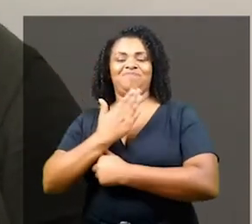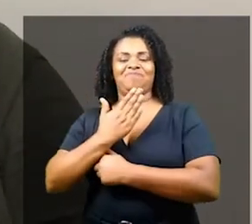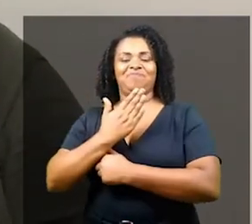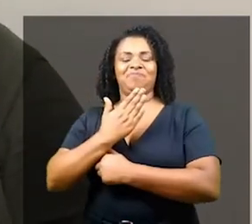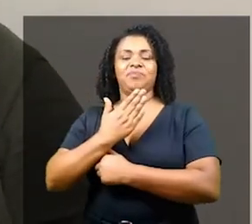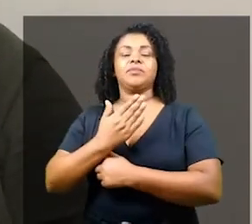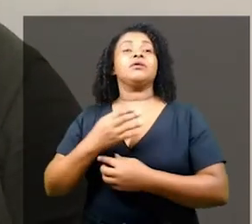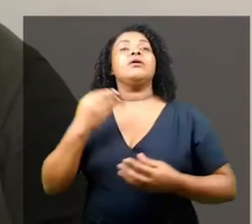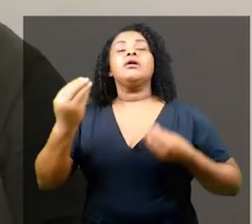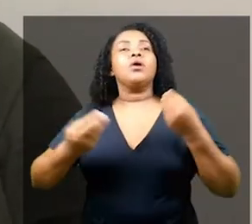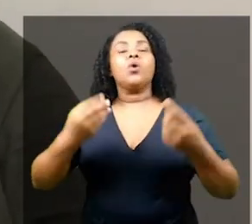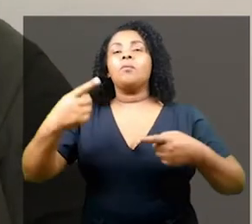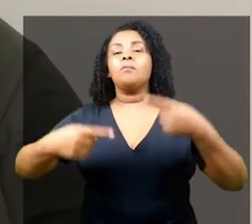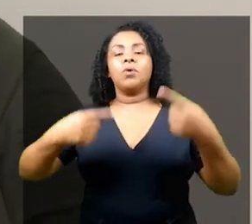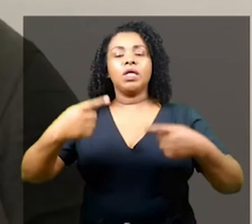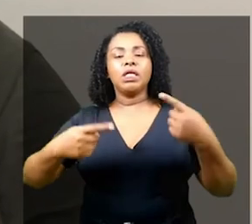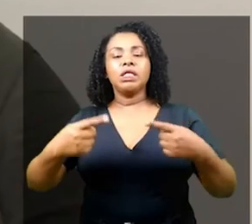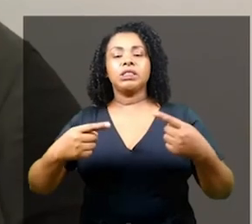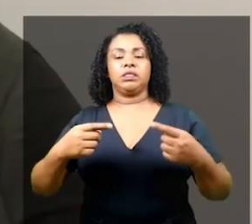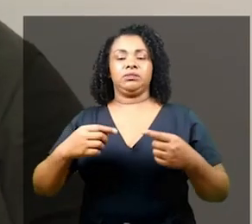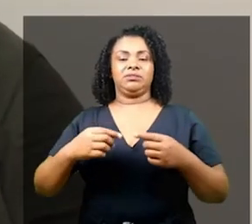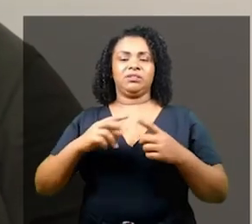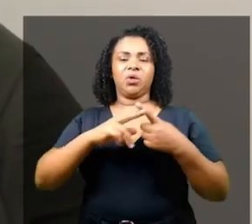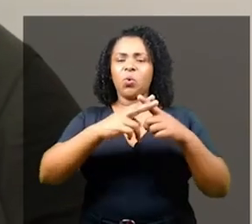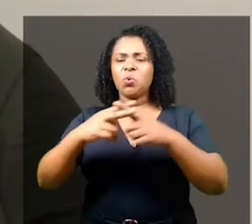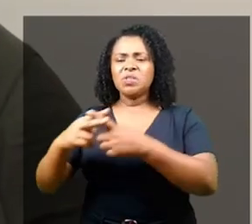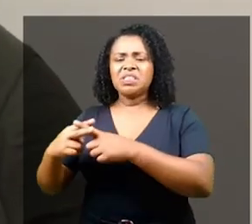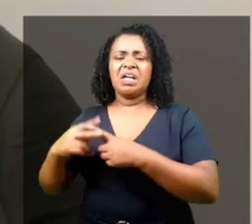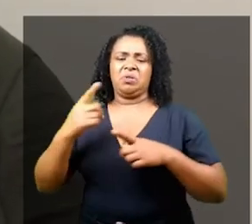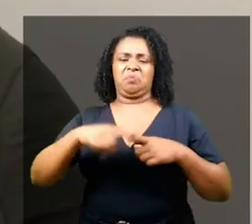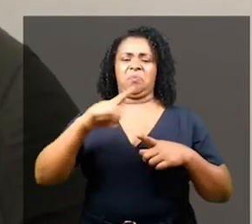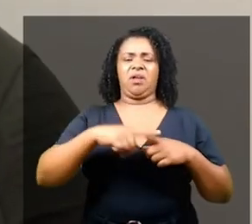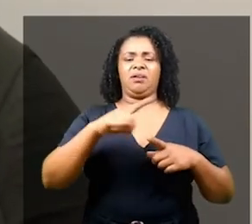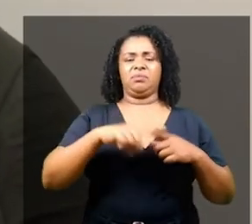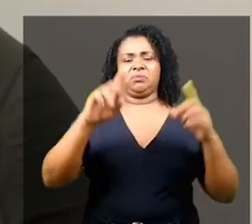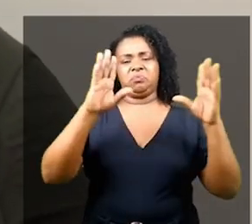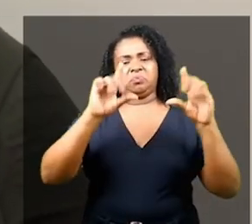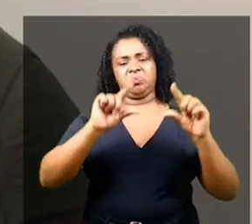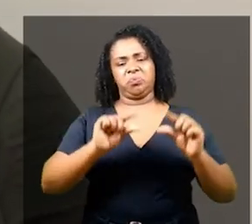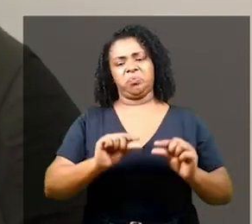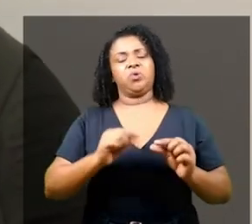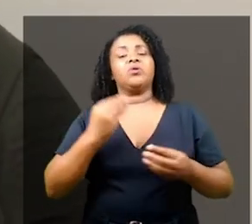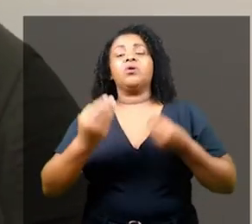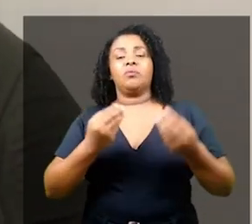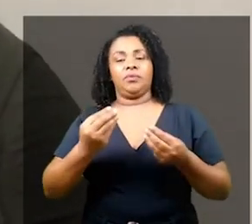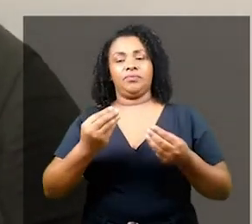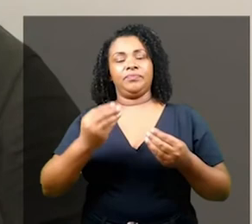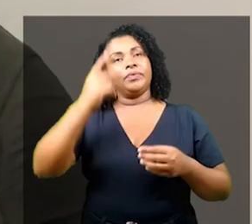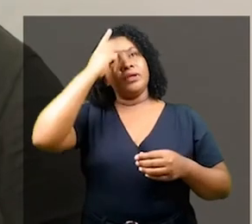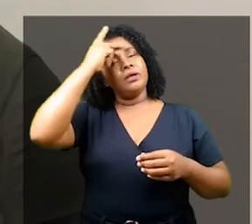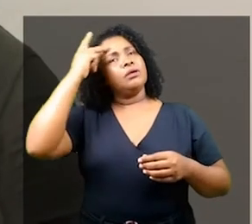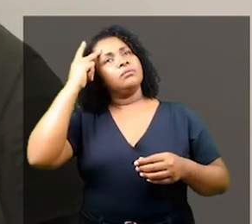cultural. Como trazer uma política de reparação para o cotidiano? Não sei.